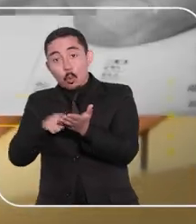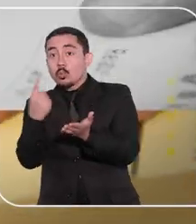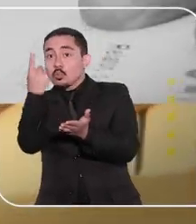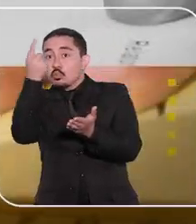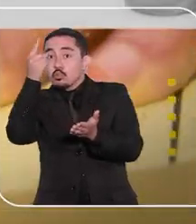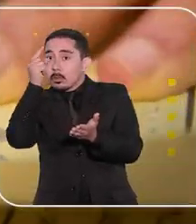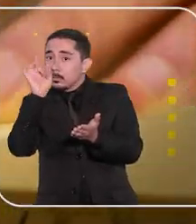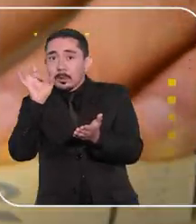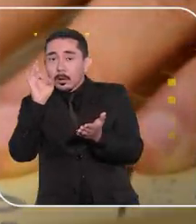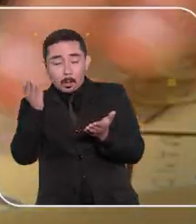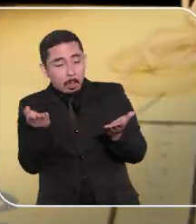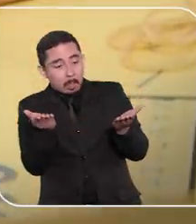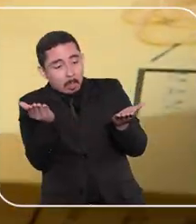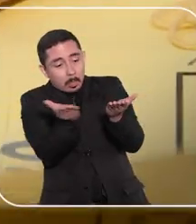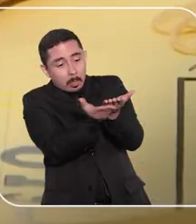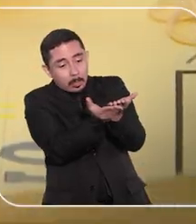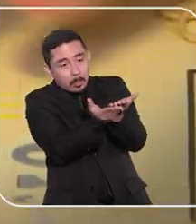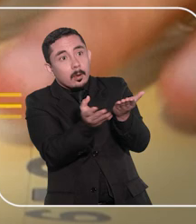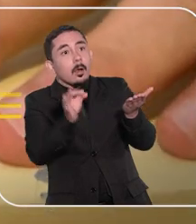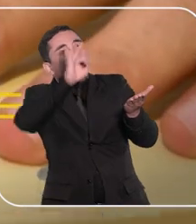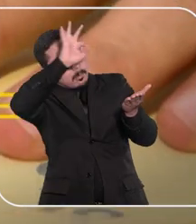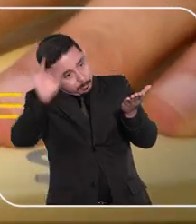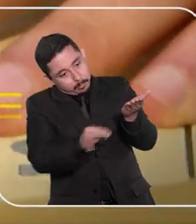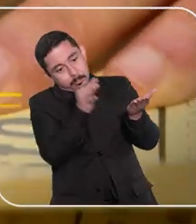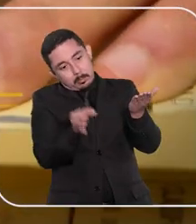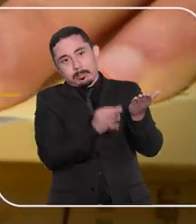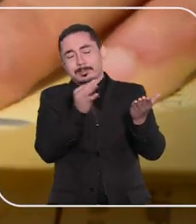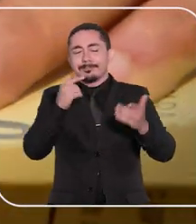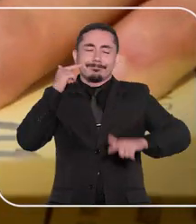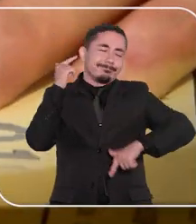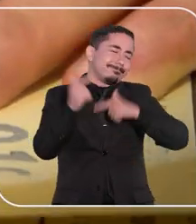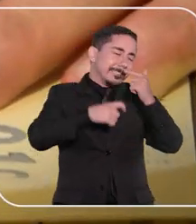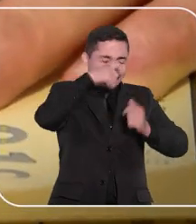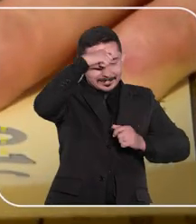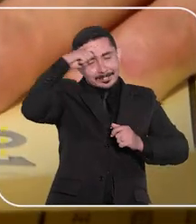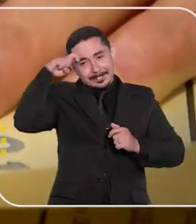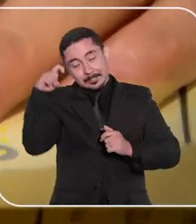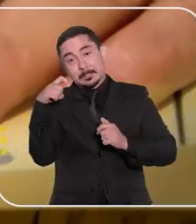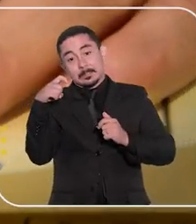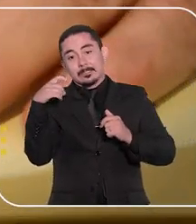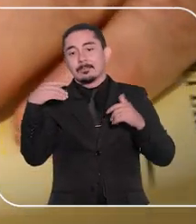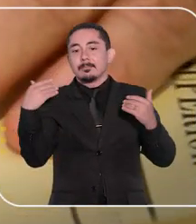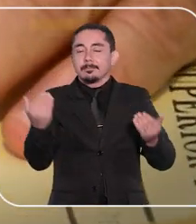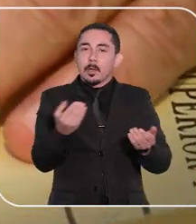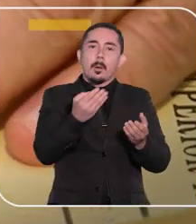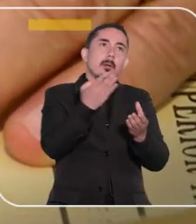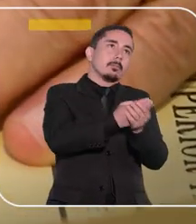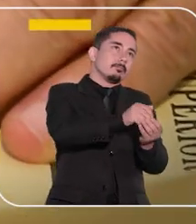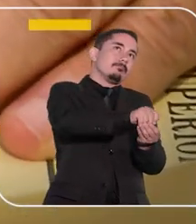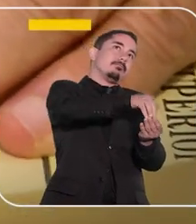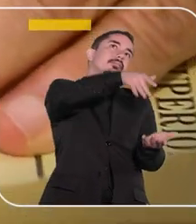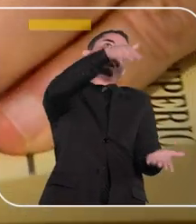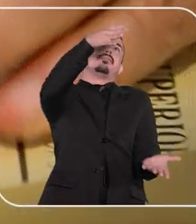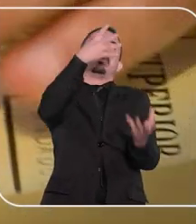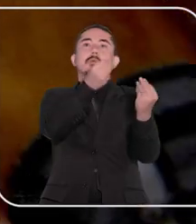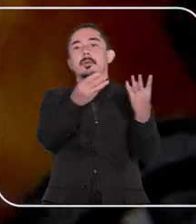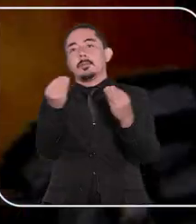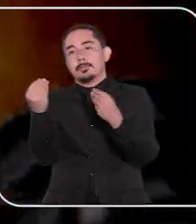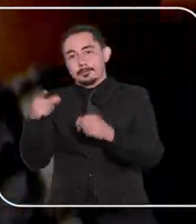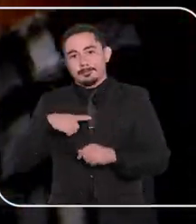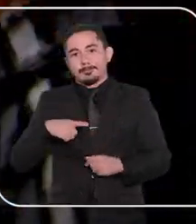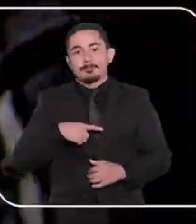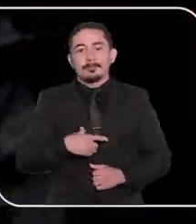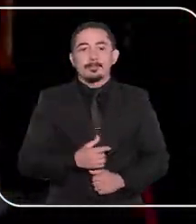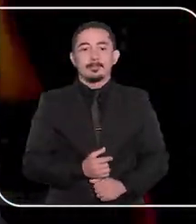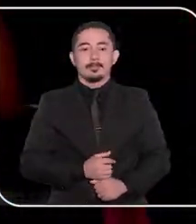uma folha só na maioria das vezes e costurar tudo de novo. Então dava muito trabalho e isso eram milhares e milhares de processos.